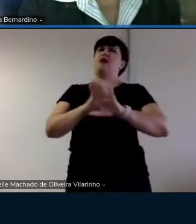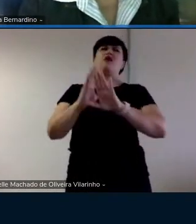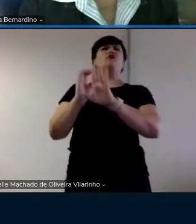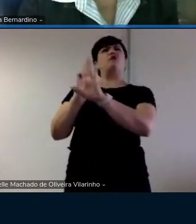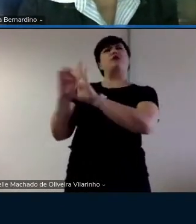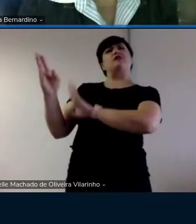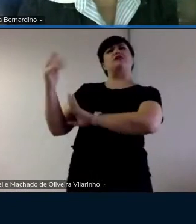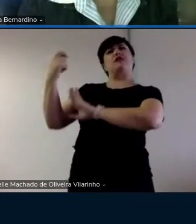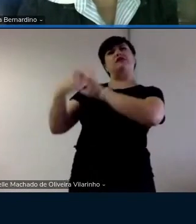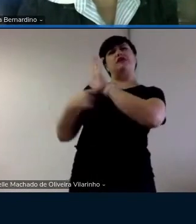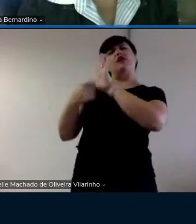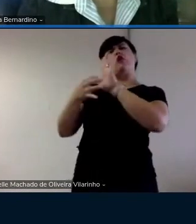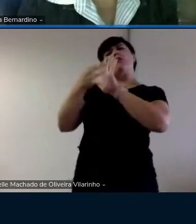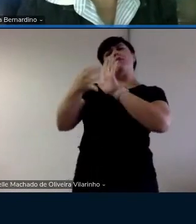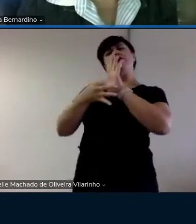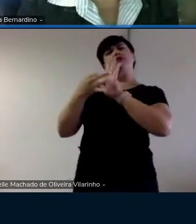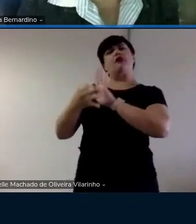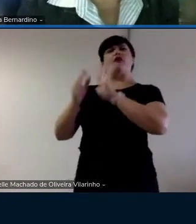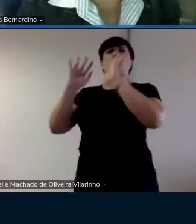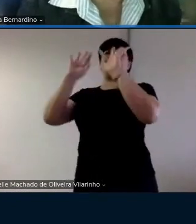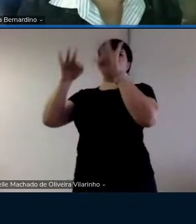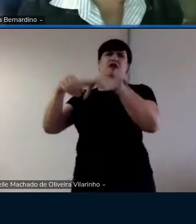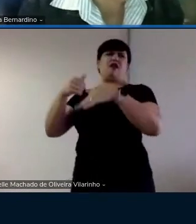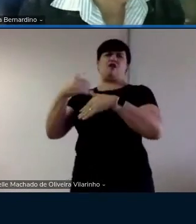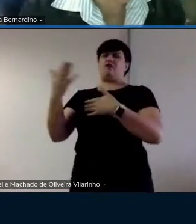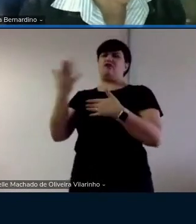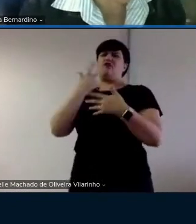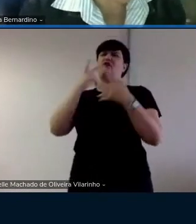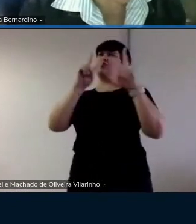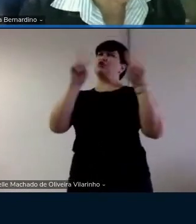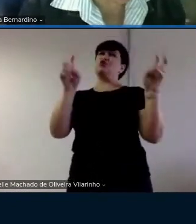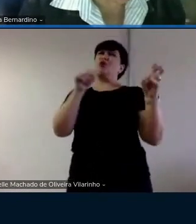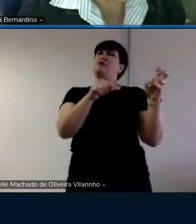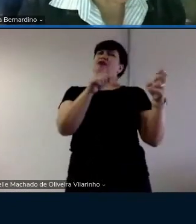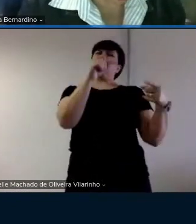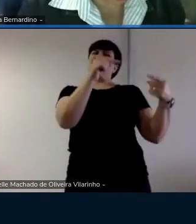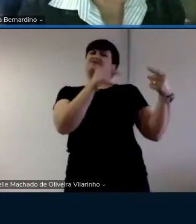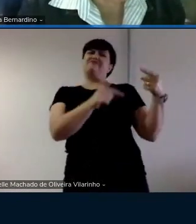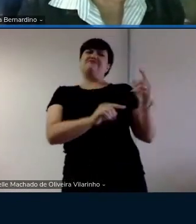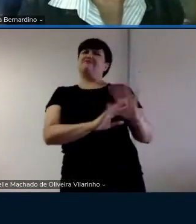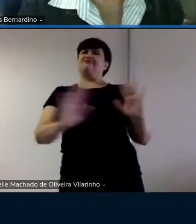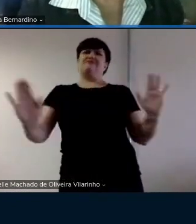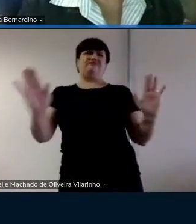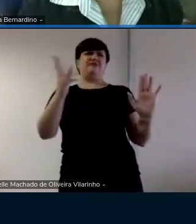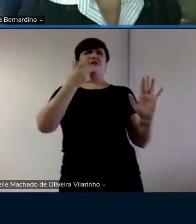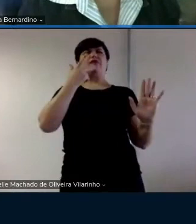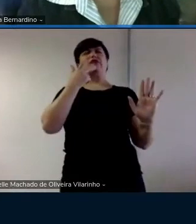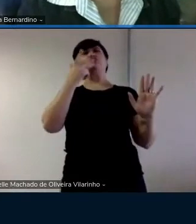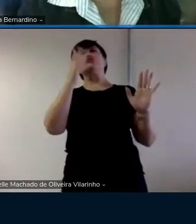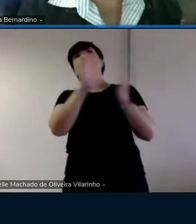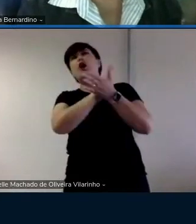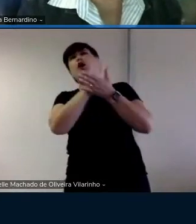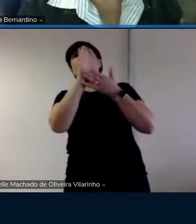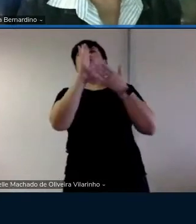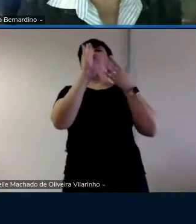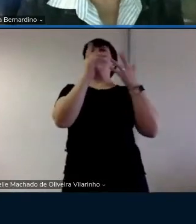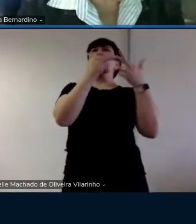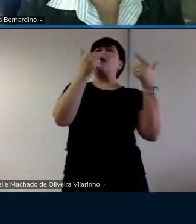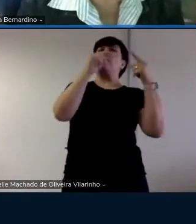mandar esses comentários ao final, tá? Então, eu não vou falar sobre essas questões, não. Só alguns pontos mais